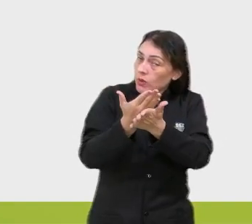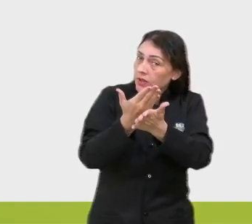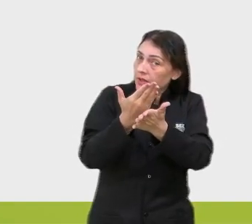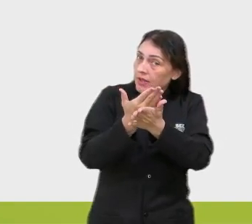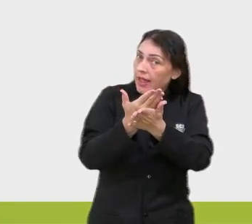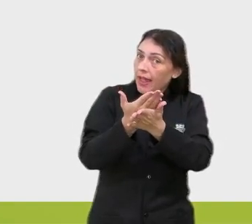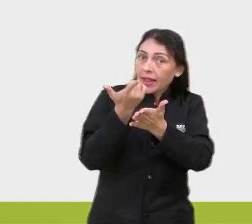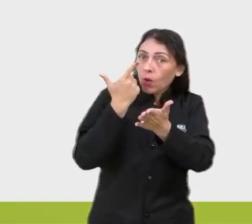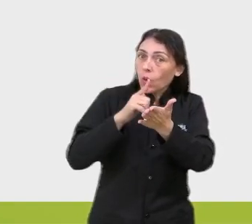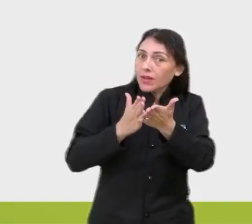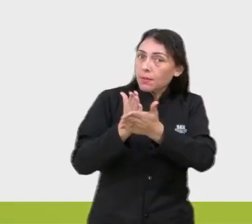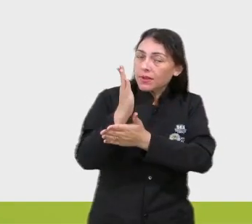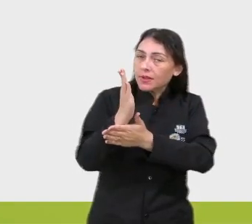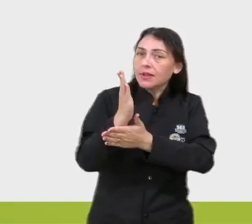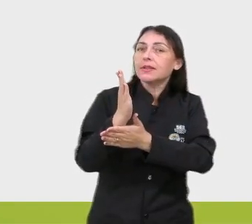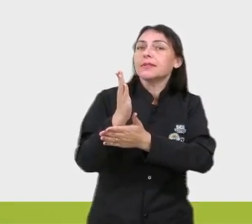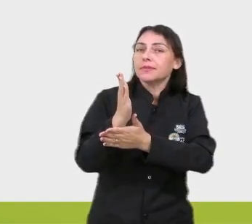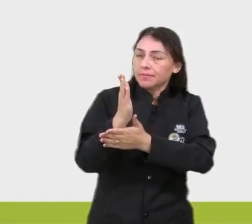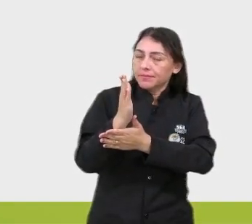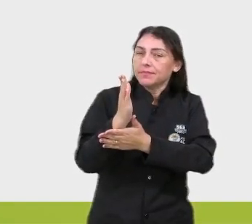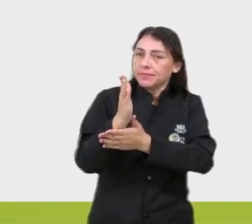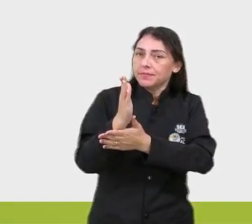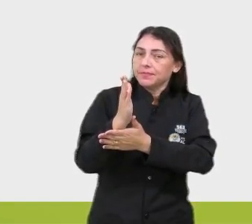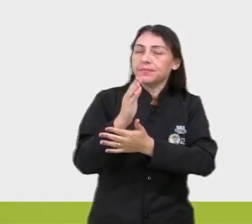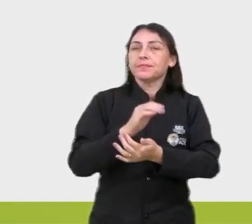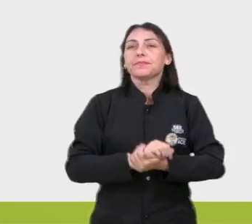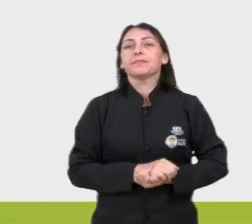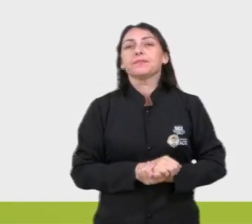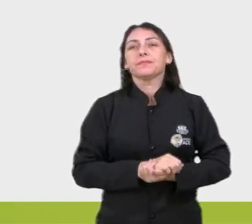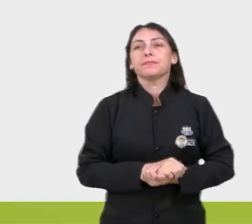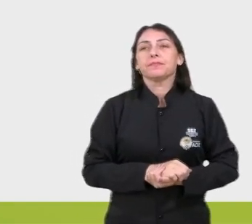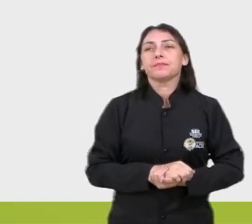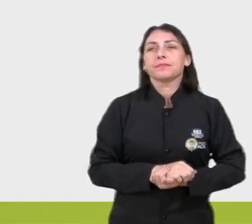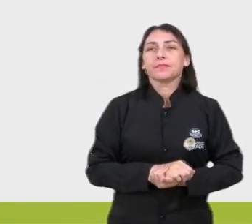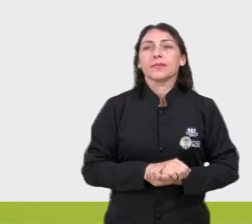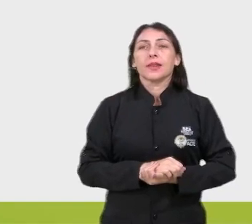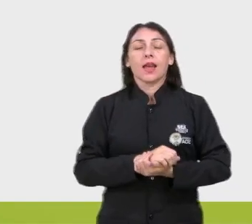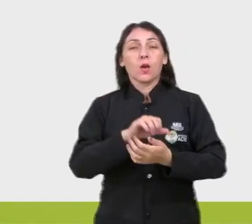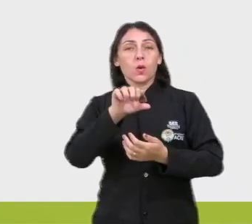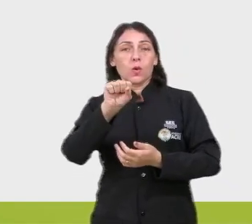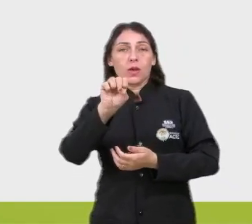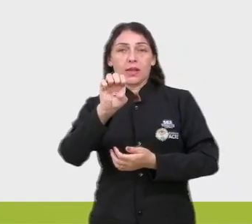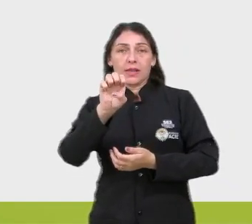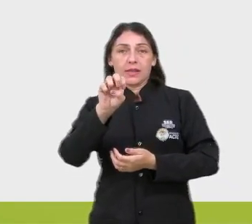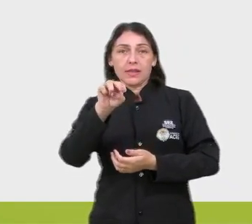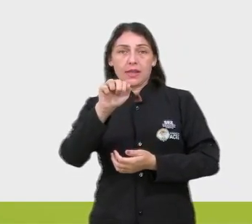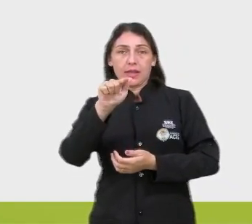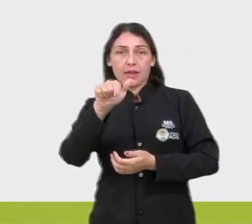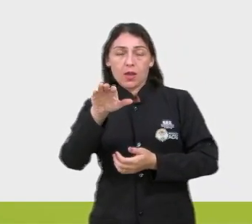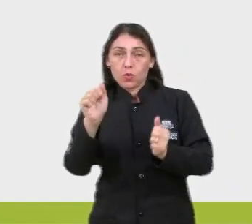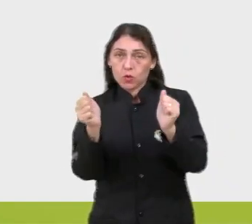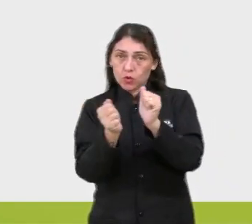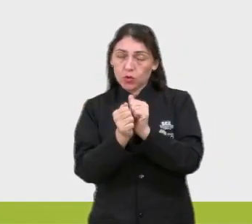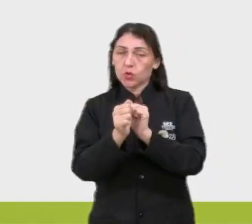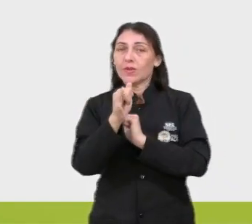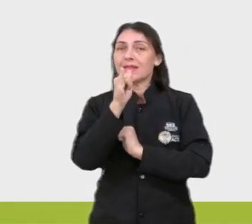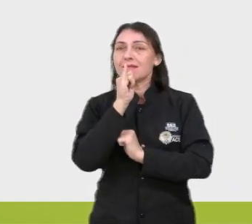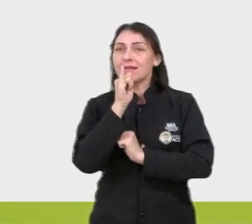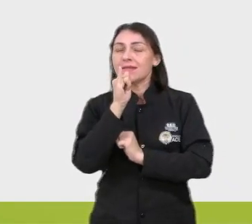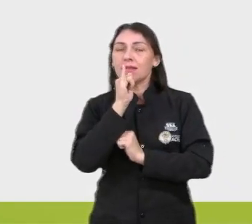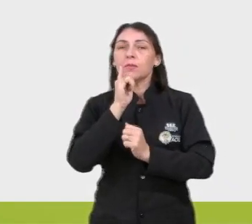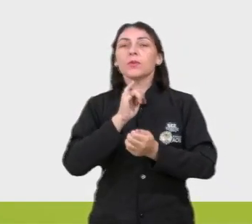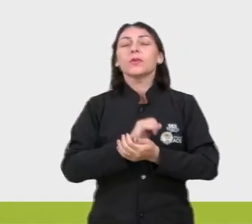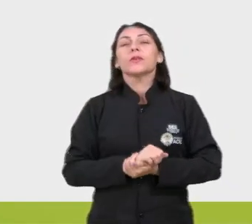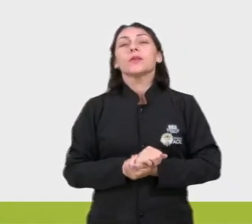vai ser reprovado se você não estudar, tá? Já no outro exemplo, que é o